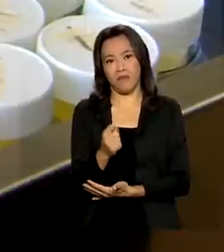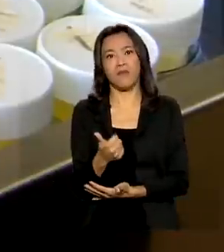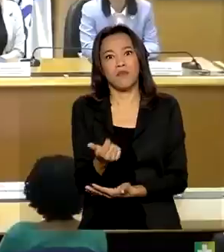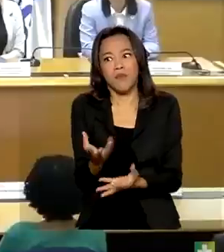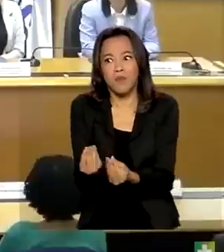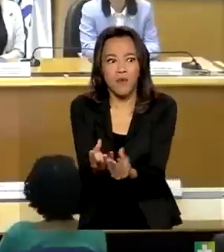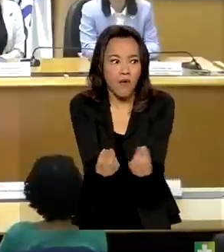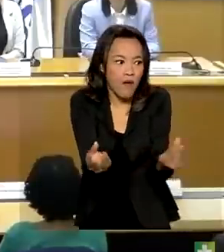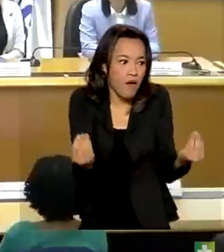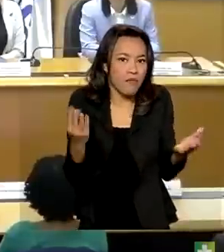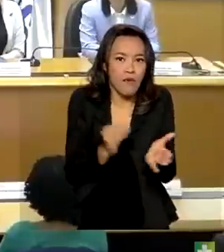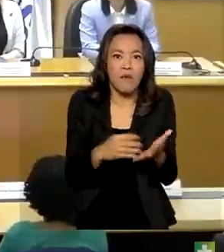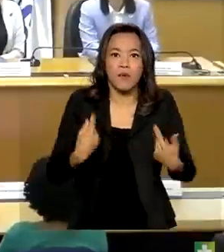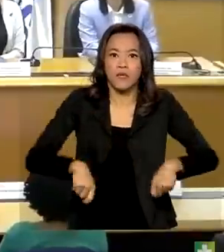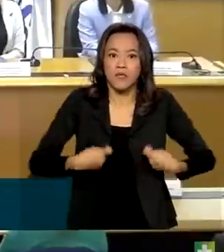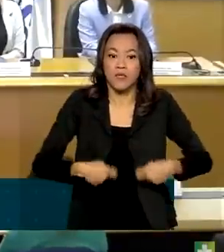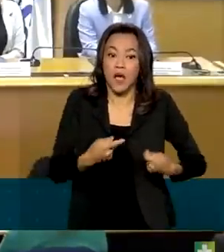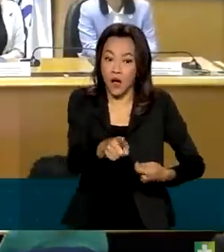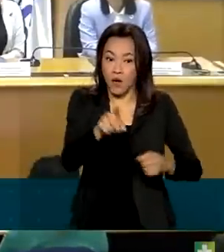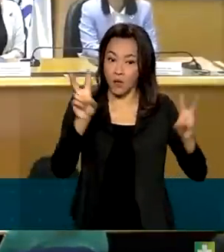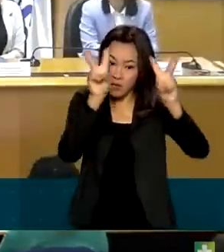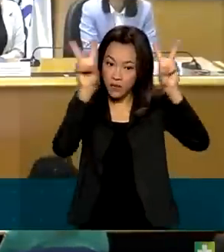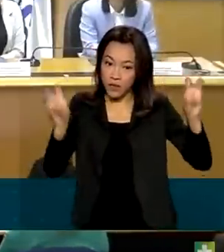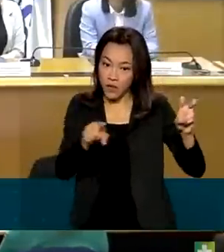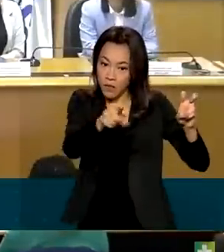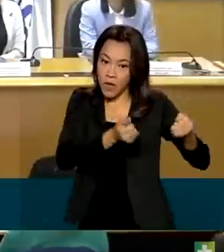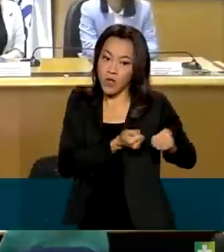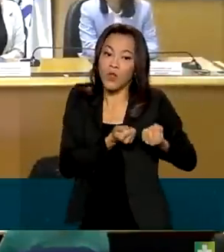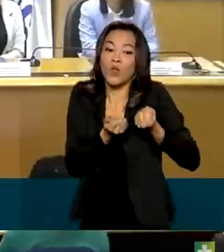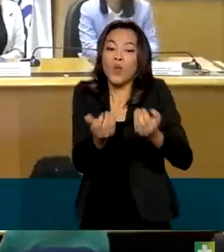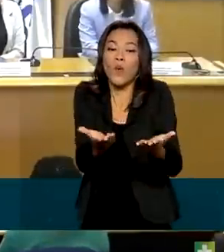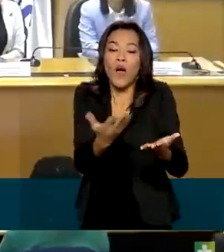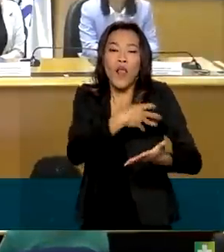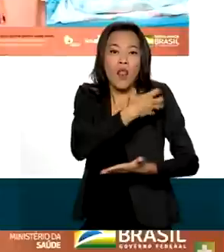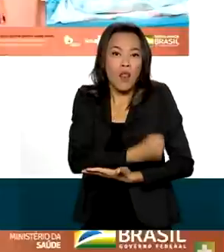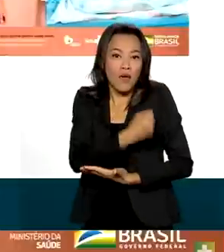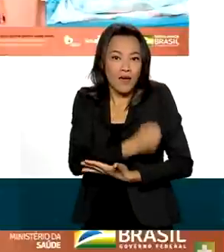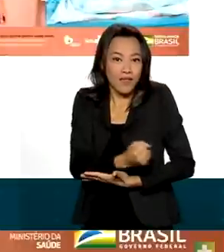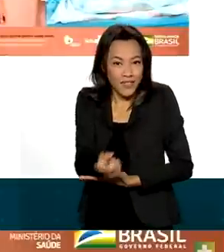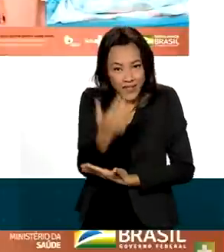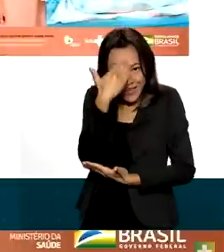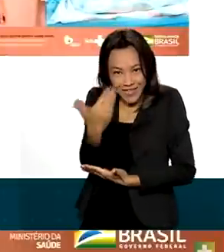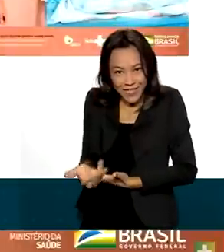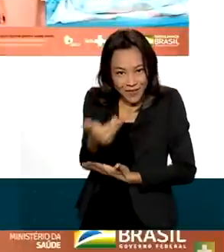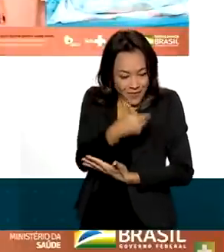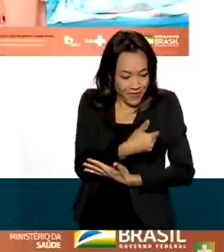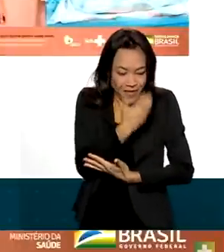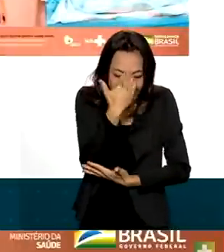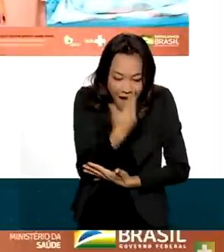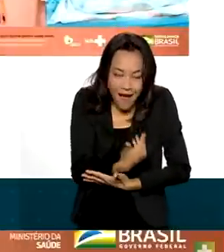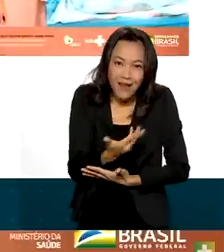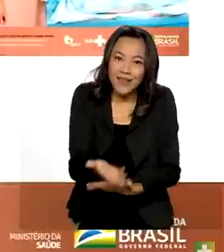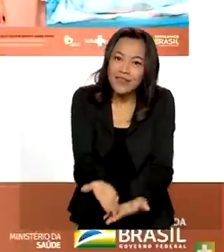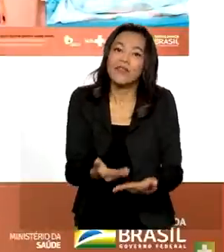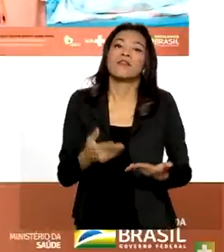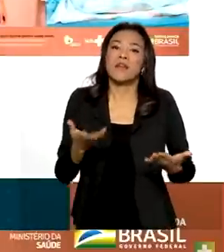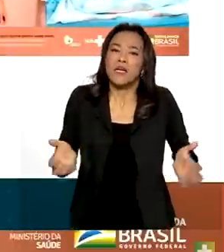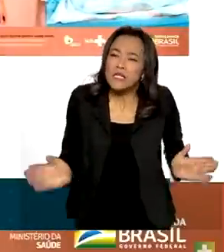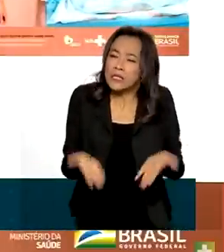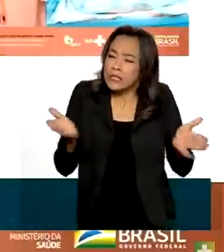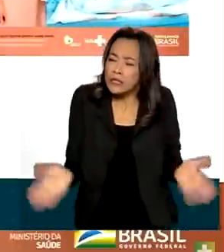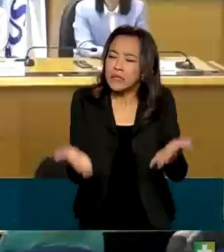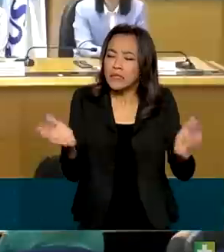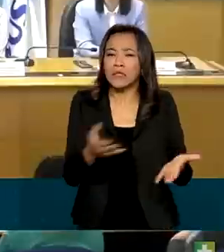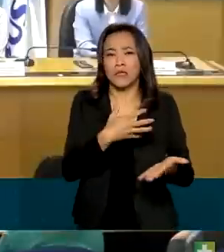demanda. Com o tema Doe Leite Materno e Receba a Gratidão de Uma Vida, a campanha quer aumentar a doação